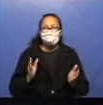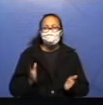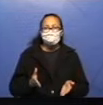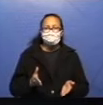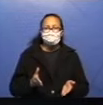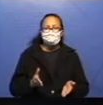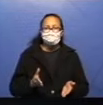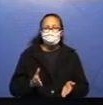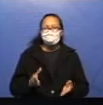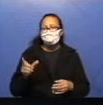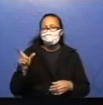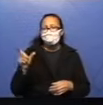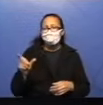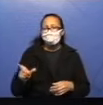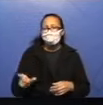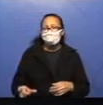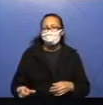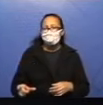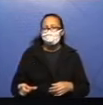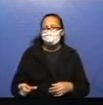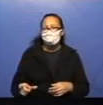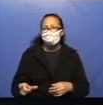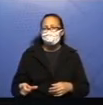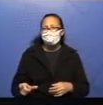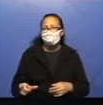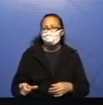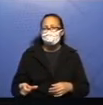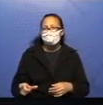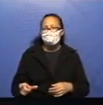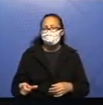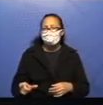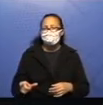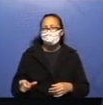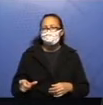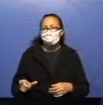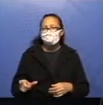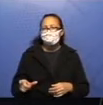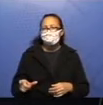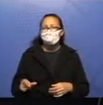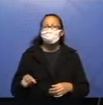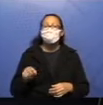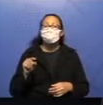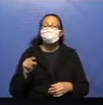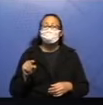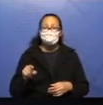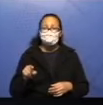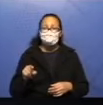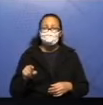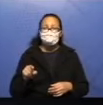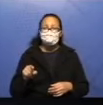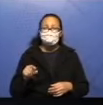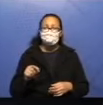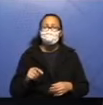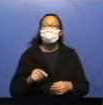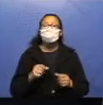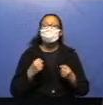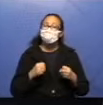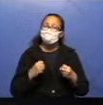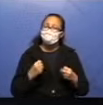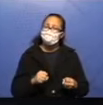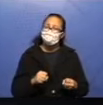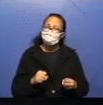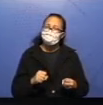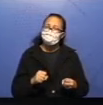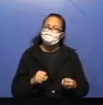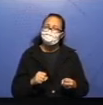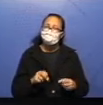Agora, personagens. Ainda dentro da estrutura para criar o nosso texto. Você vai pôr nome no seu personagem? Se você